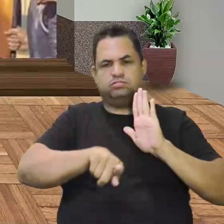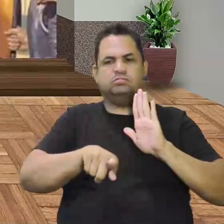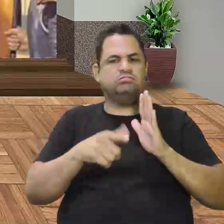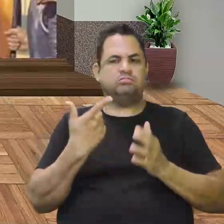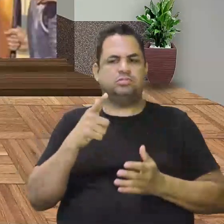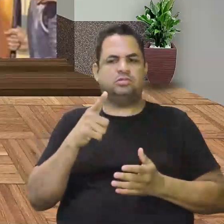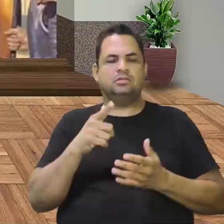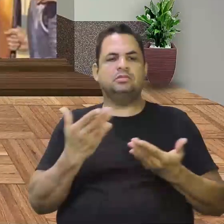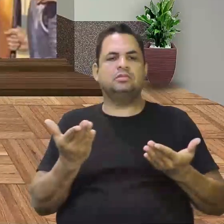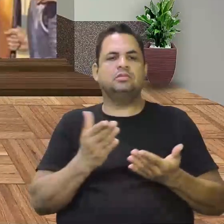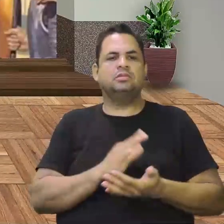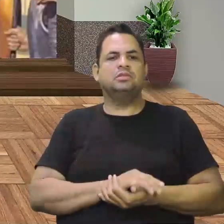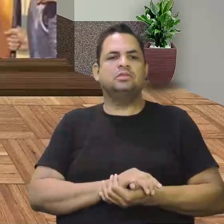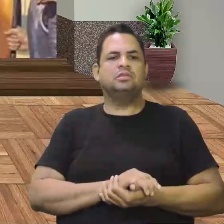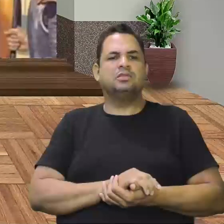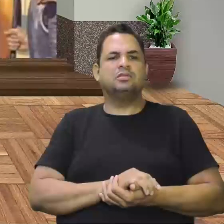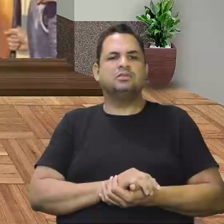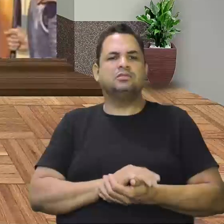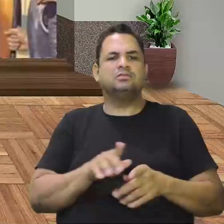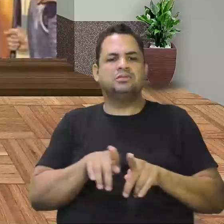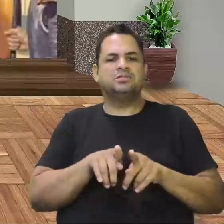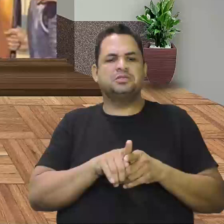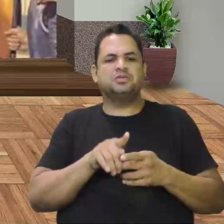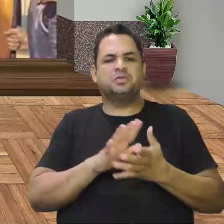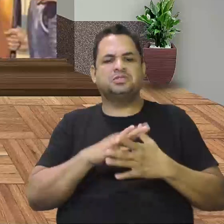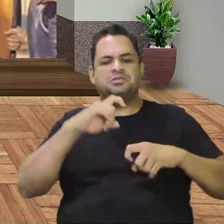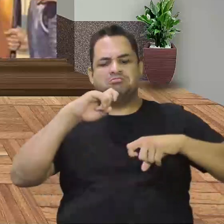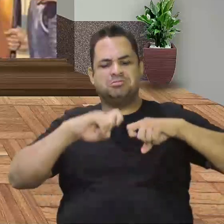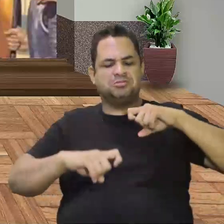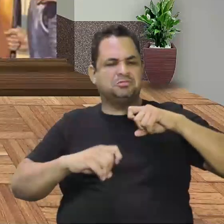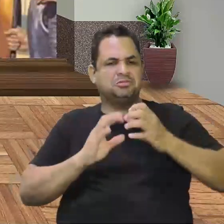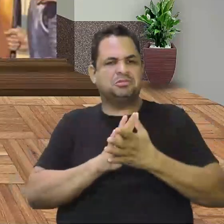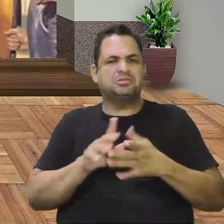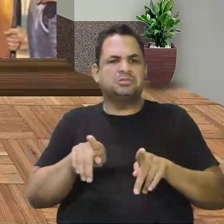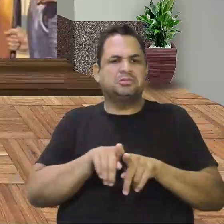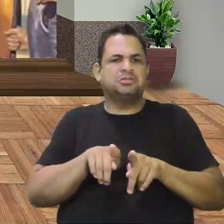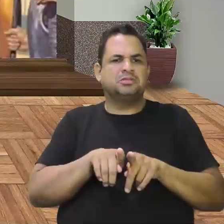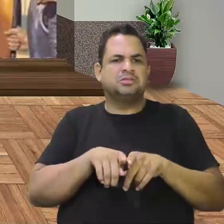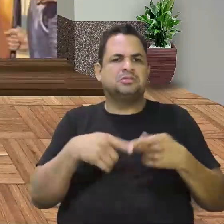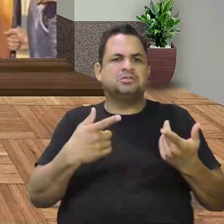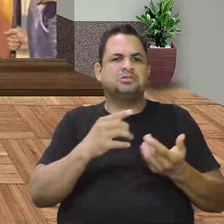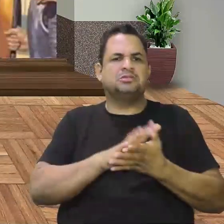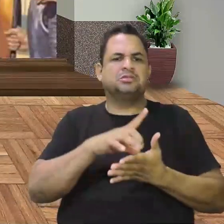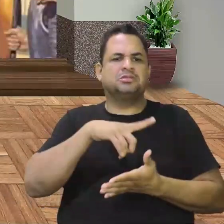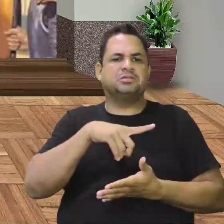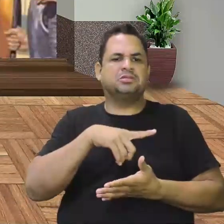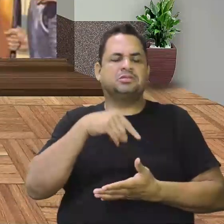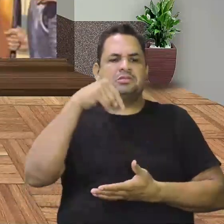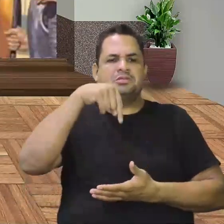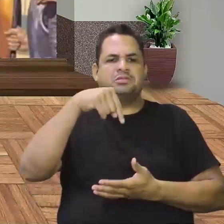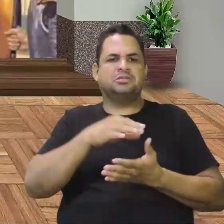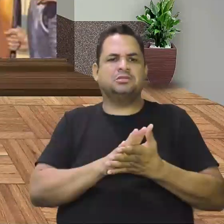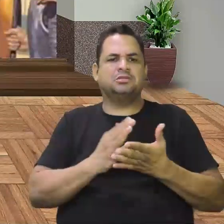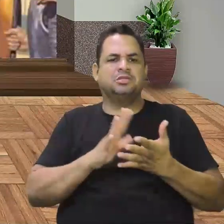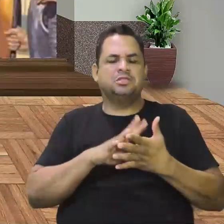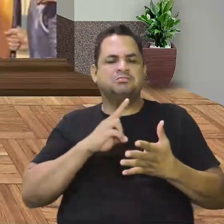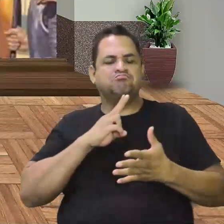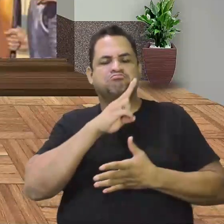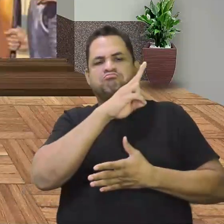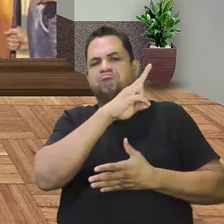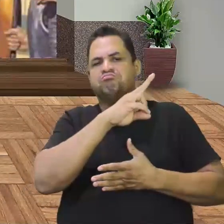Inclusive doenças venéreas que vão ser transmitidas, devido à relação que se vai ter aqui, ser muito forte.